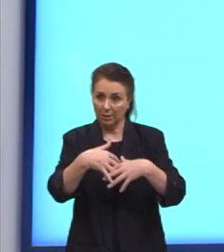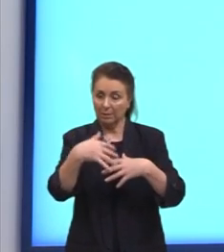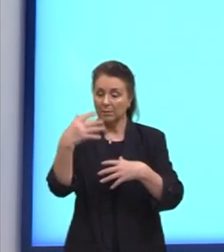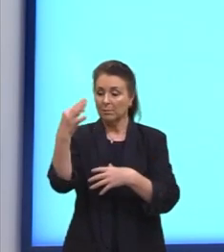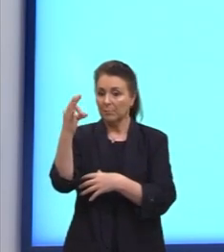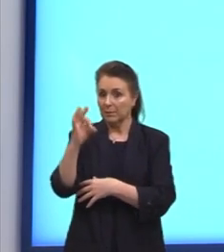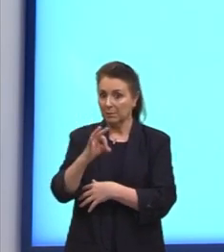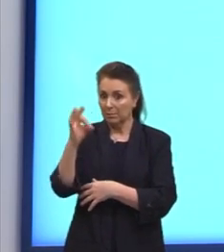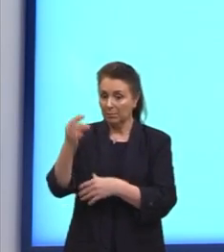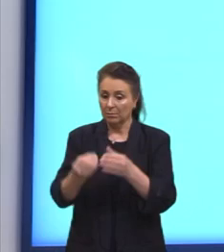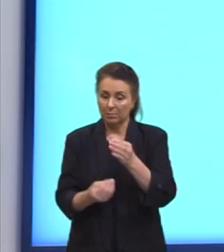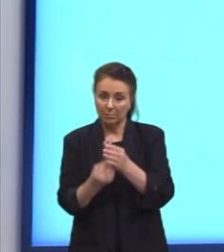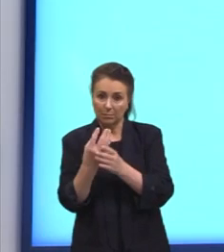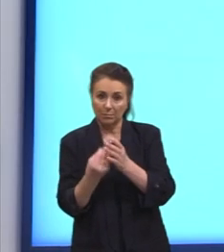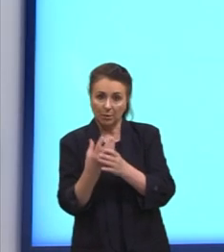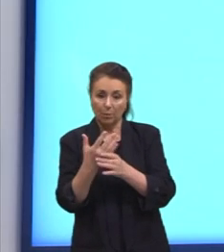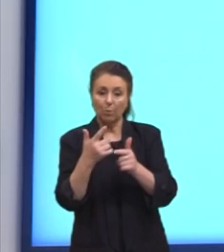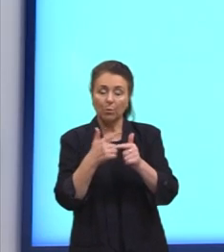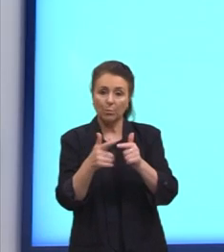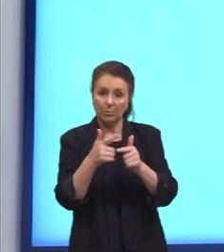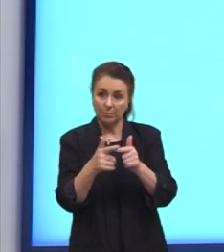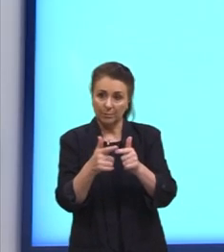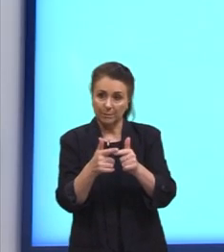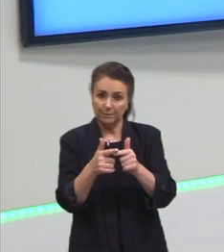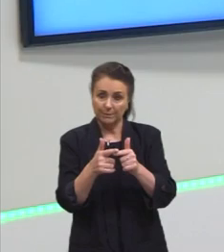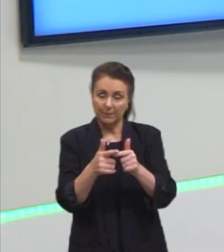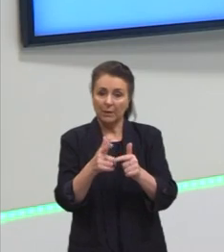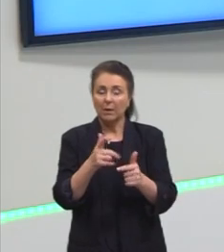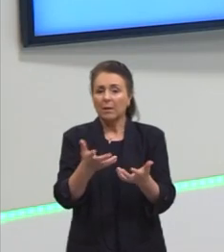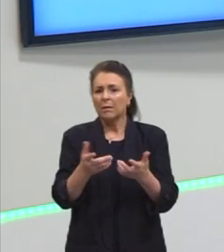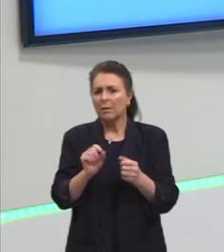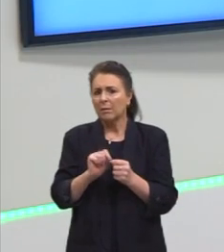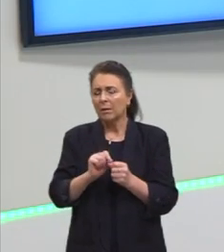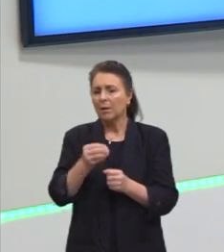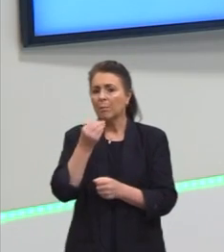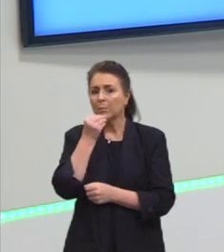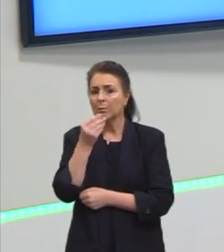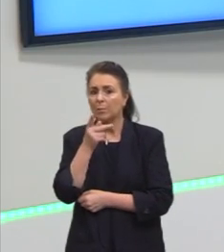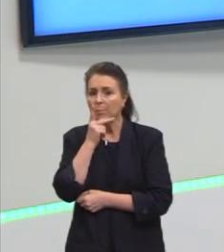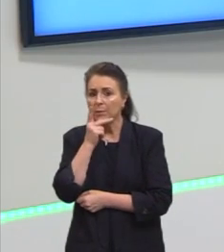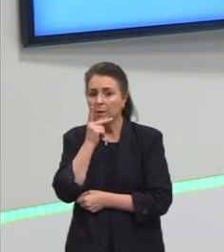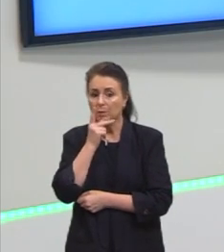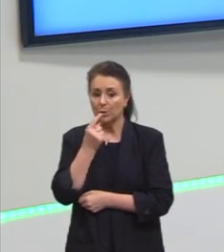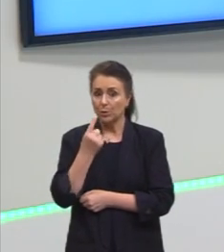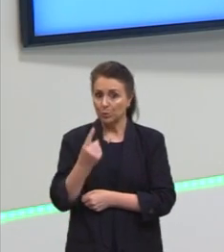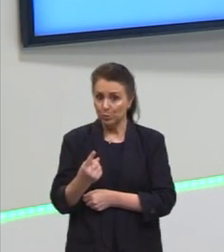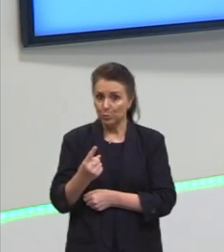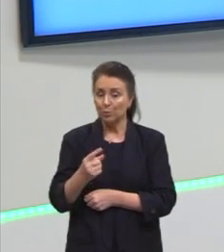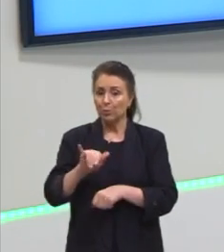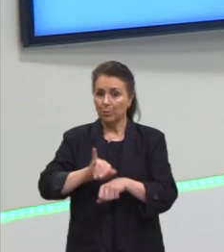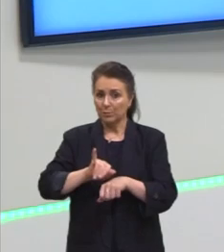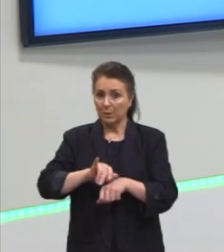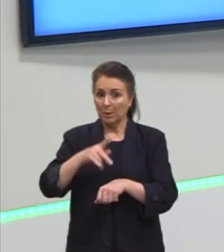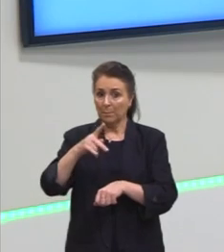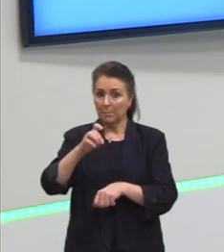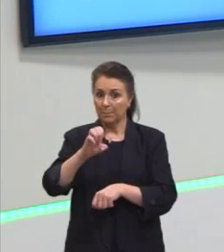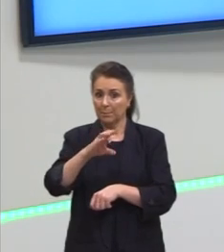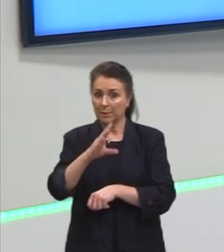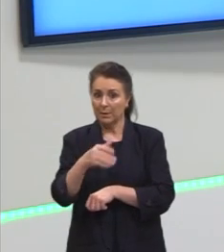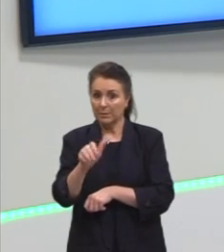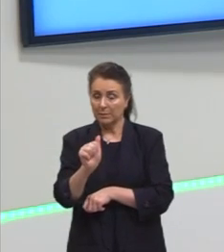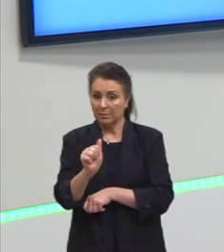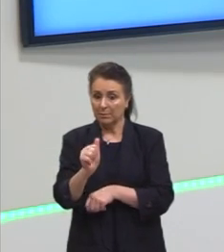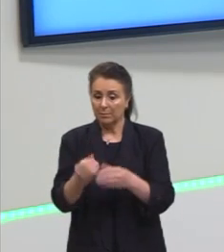produz, os defeitos. A gente quer então a probabilidade de uma peça defeituosa ter sido